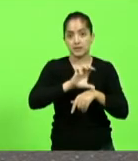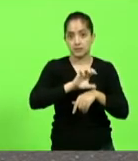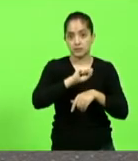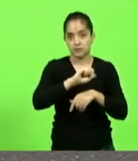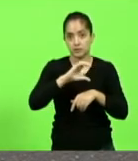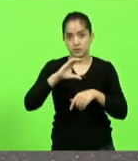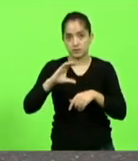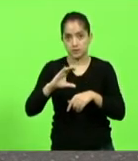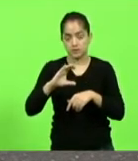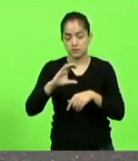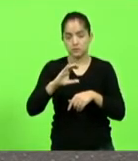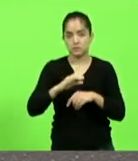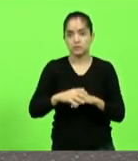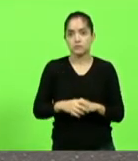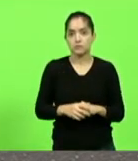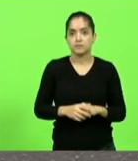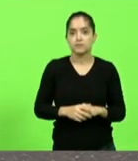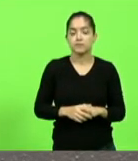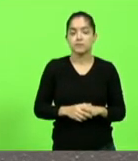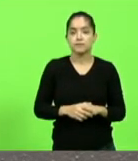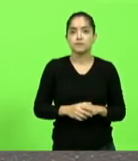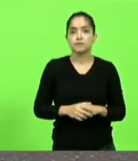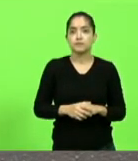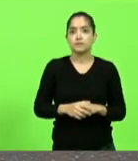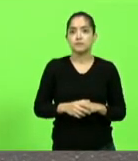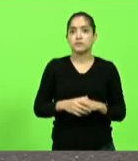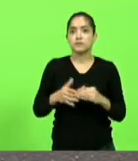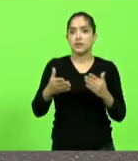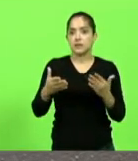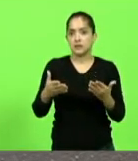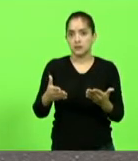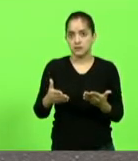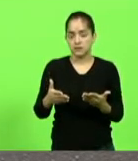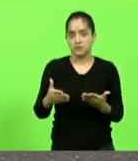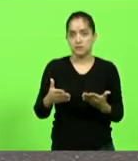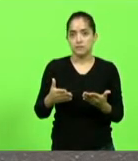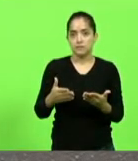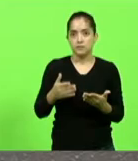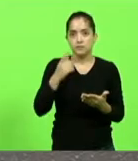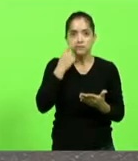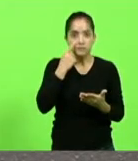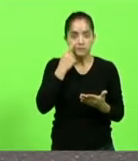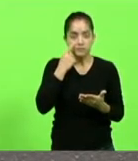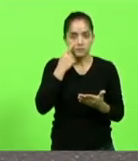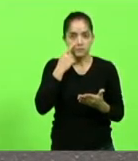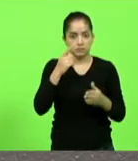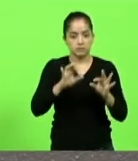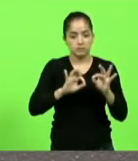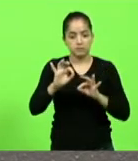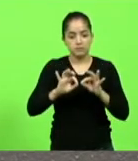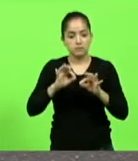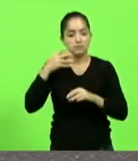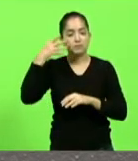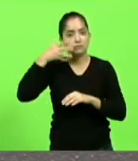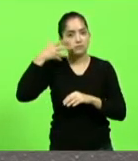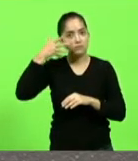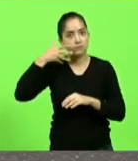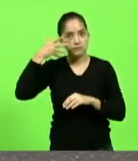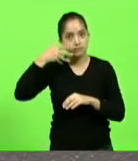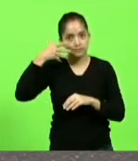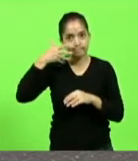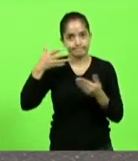e quando fiz uma manifestação aqui desta tribuna